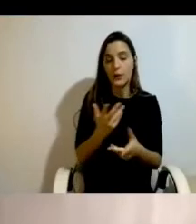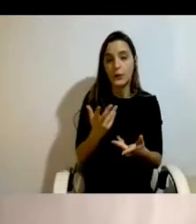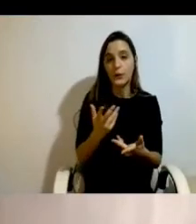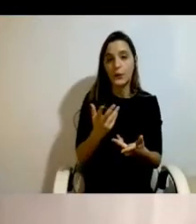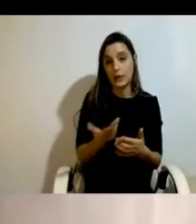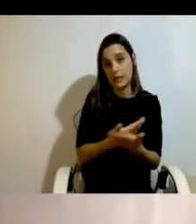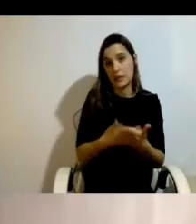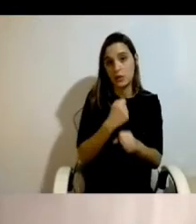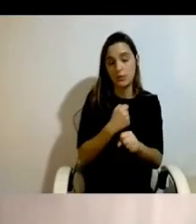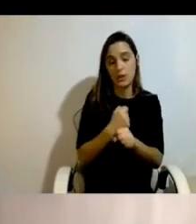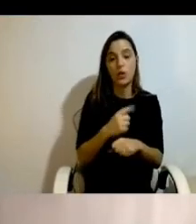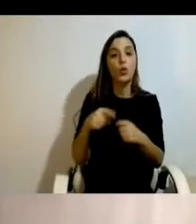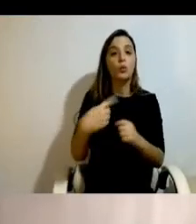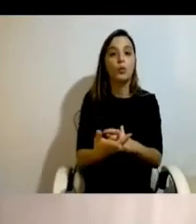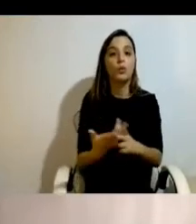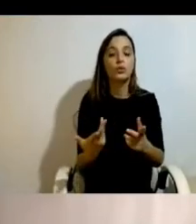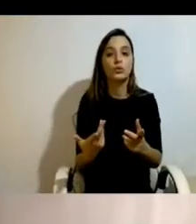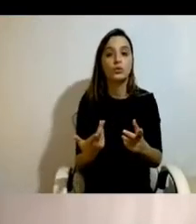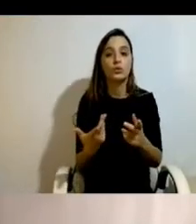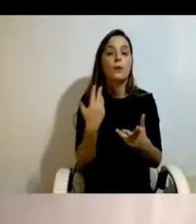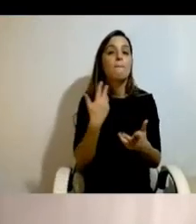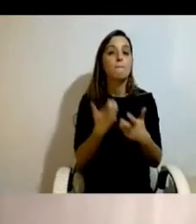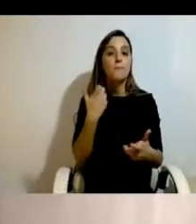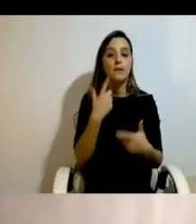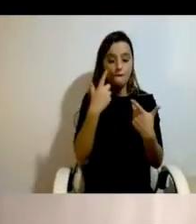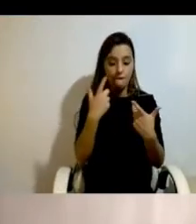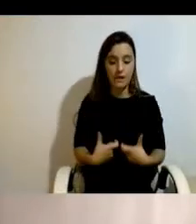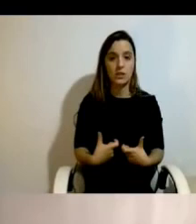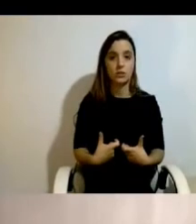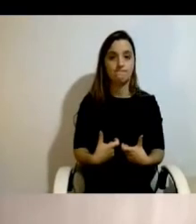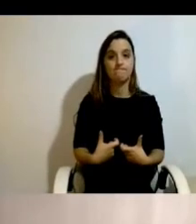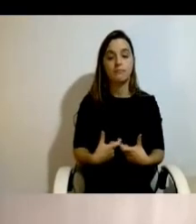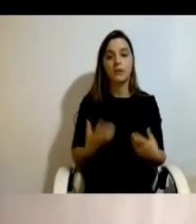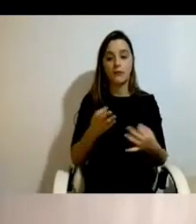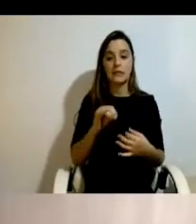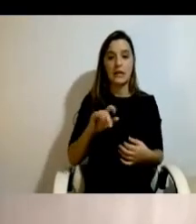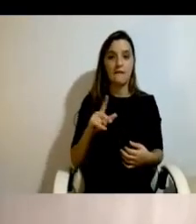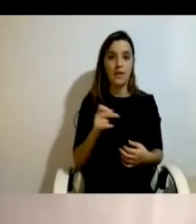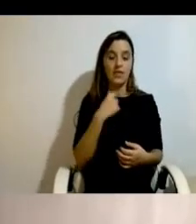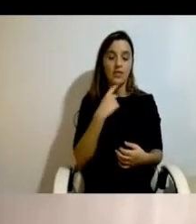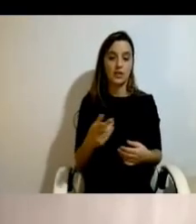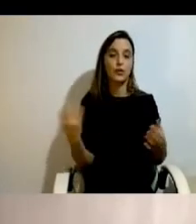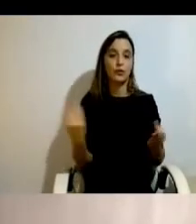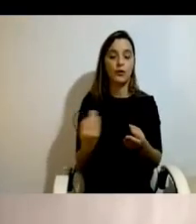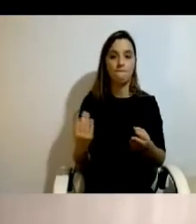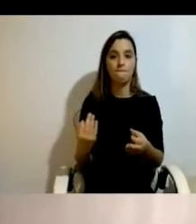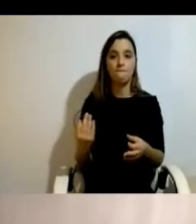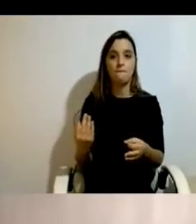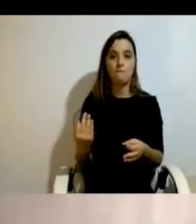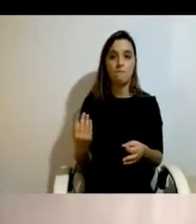trabalho. Depois o grande impacto físico da função, que a Sílvia também já abordou na sua